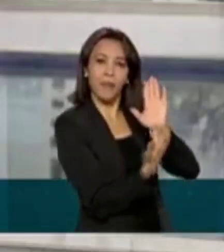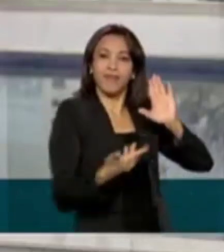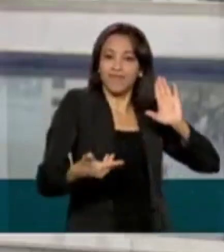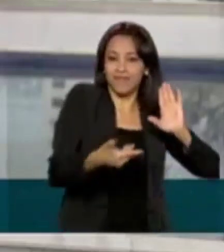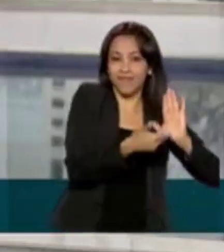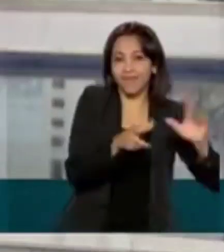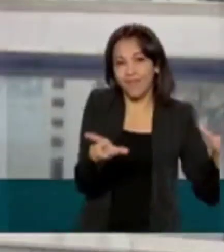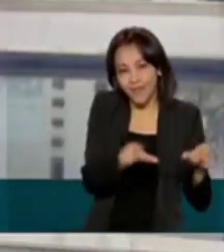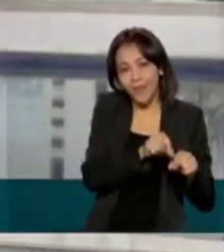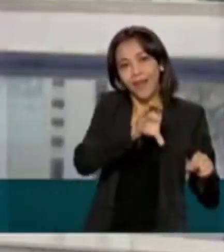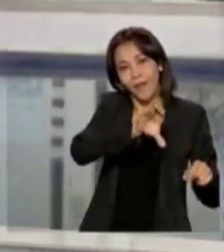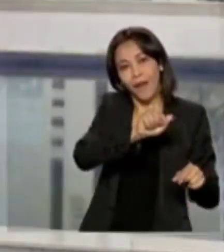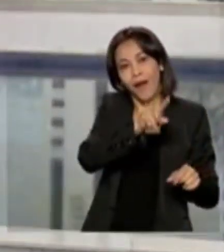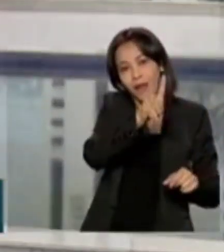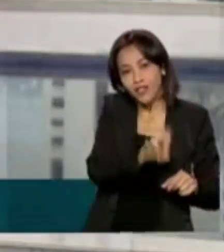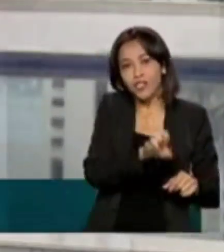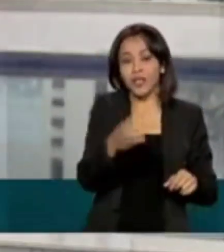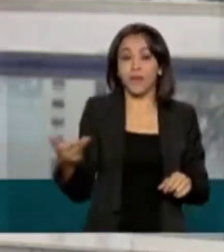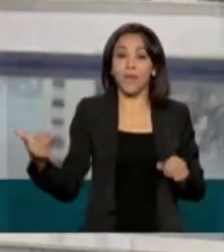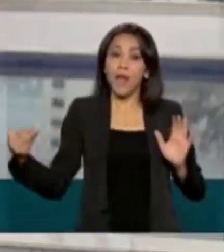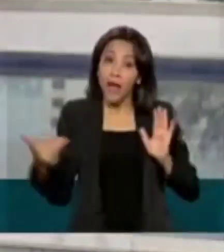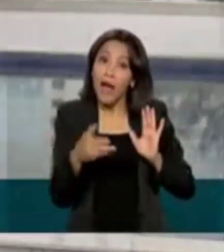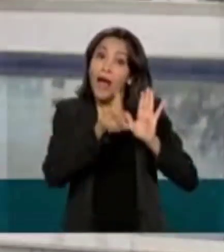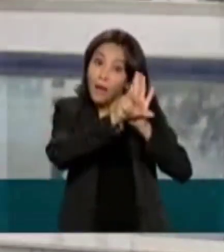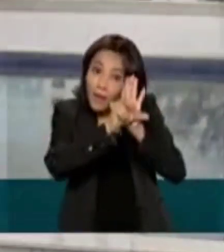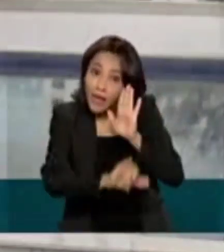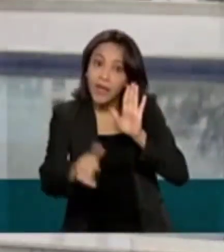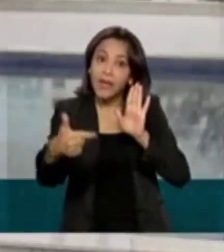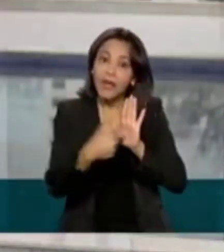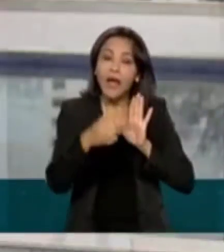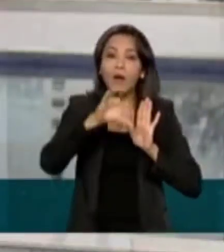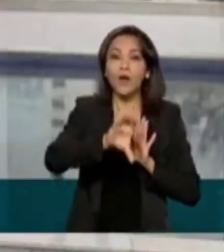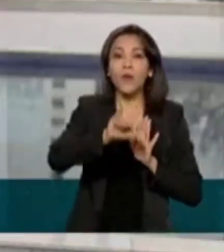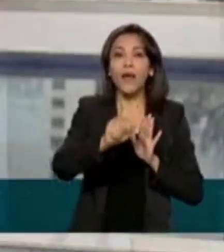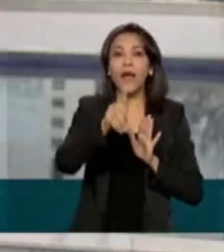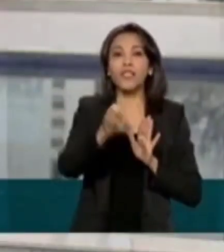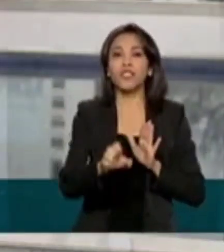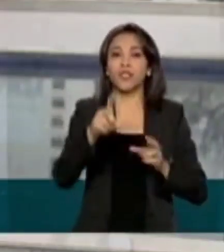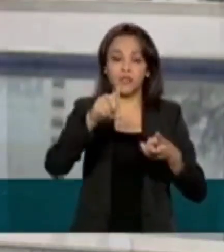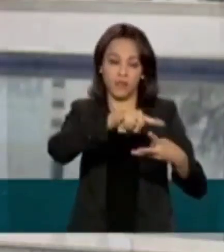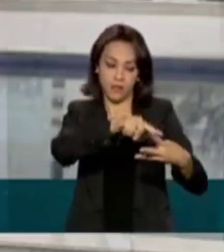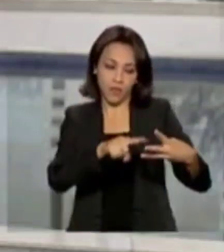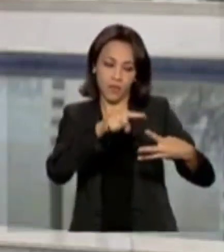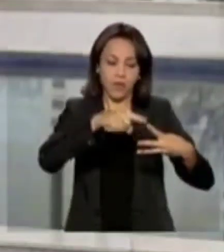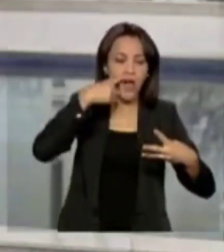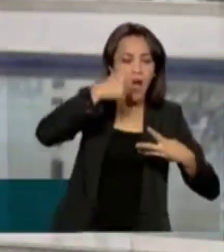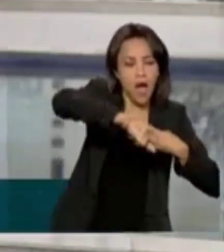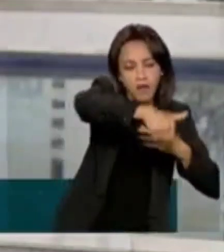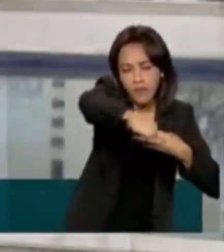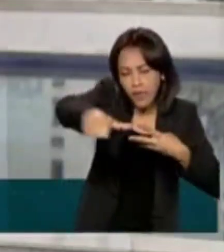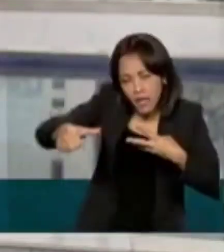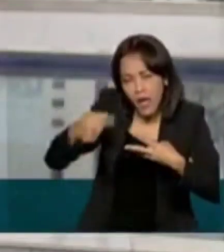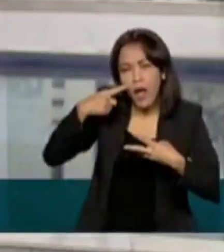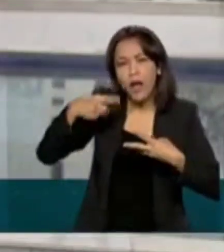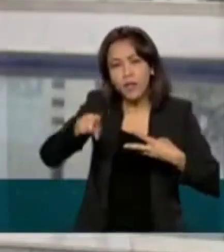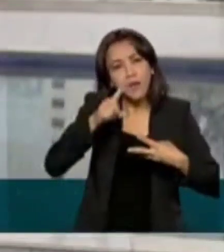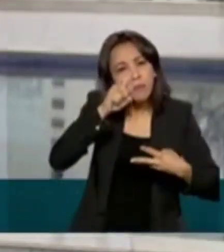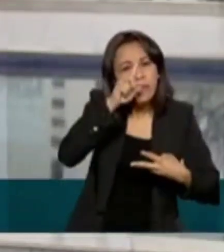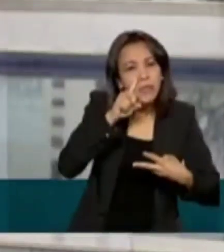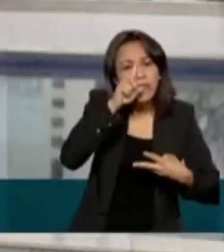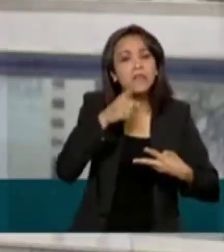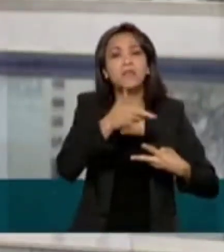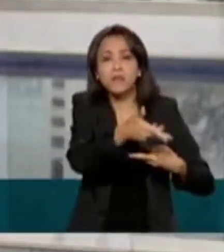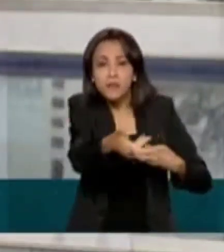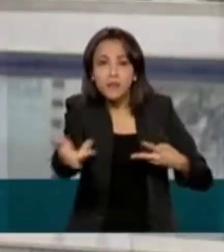Lei 12.529, o CAD passou a ter três missões. Analisar atos que possam colocar em risco a livre